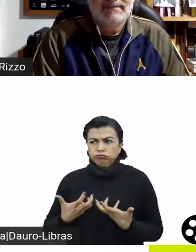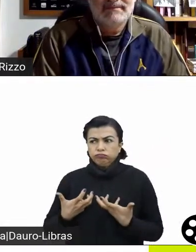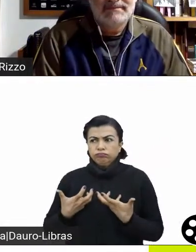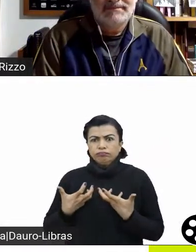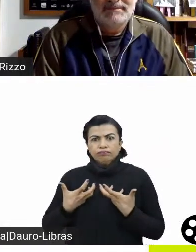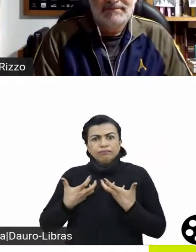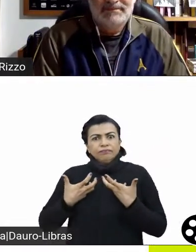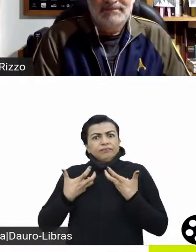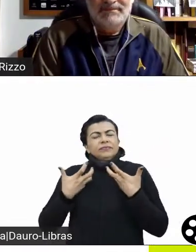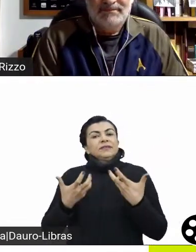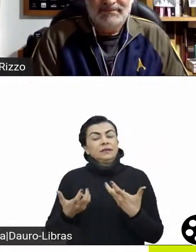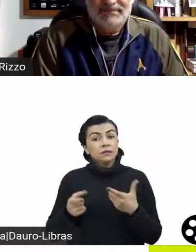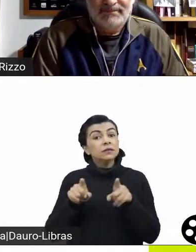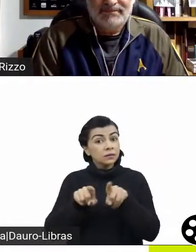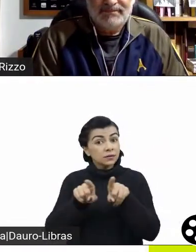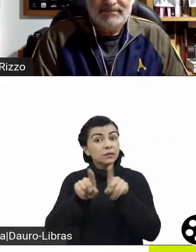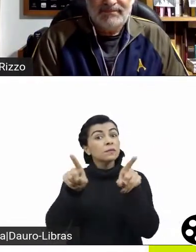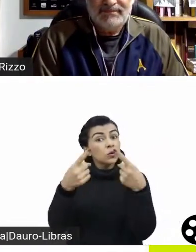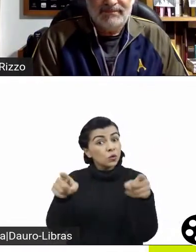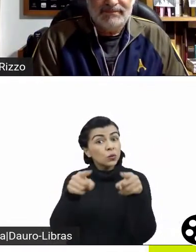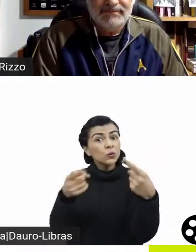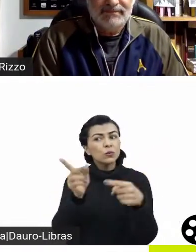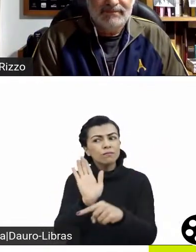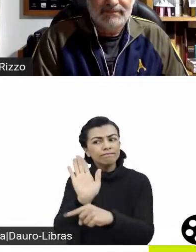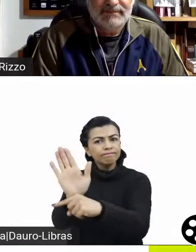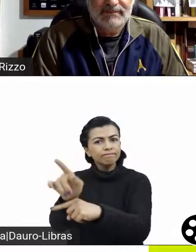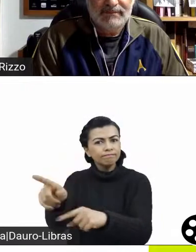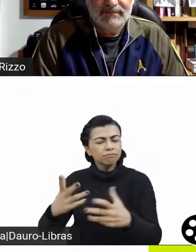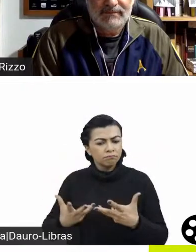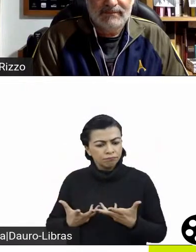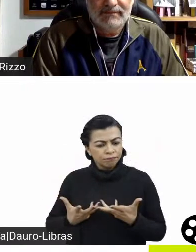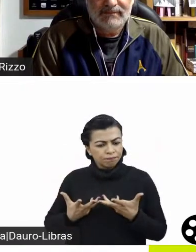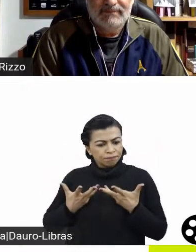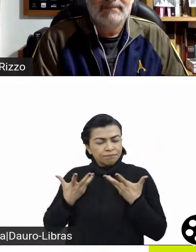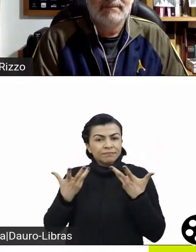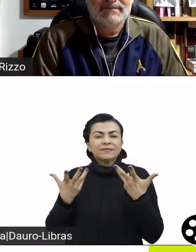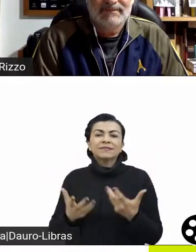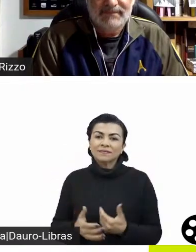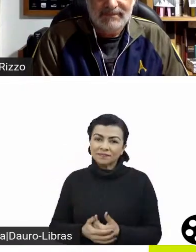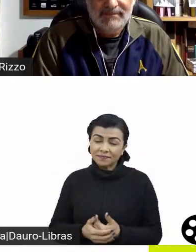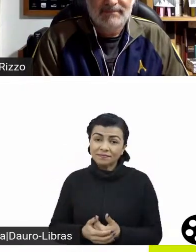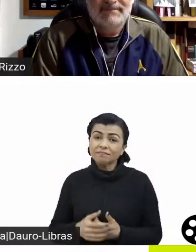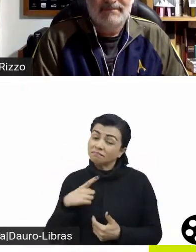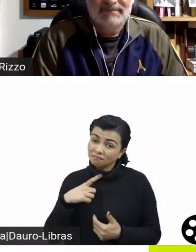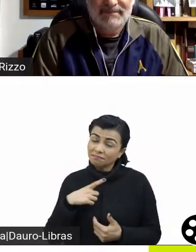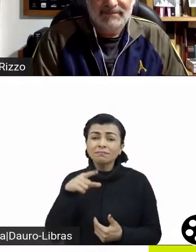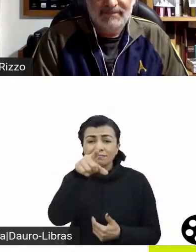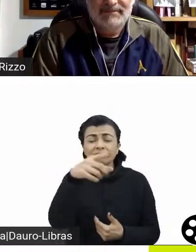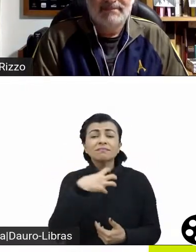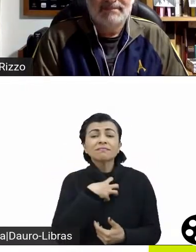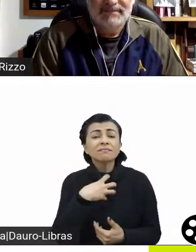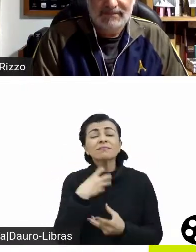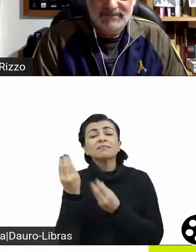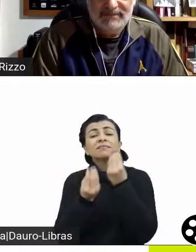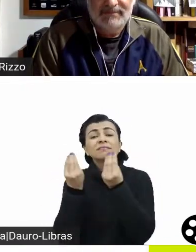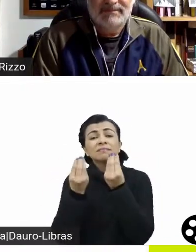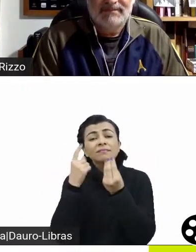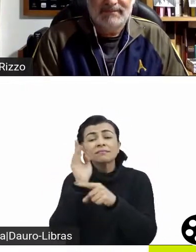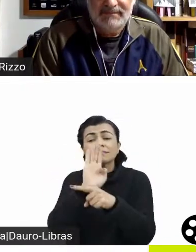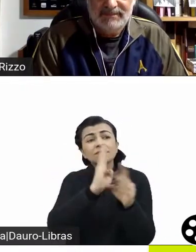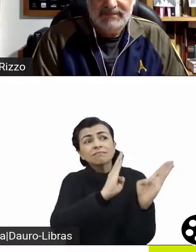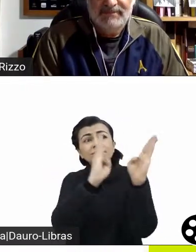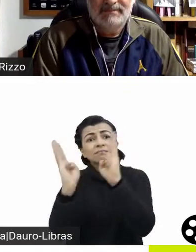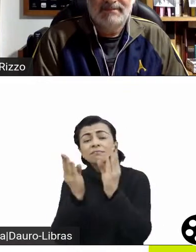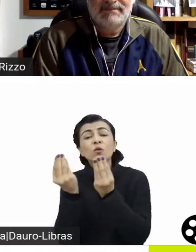música. Tem momentos muito bonitos entre as duas através da música. Não sei se vocês sentem isso também. Queria que vocês falassem um pouco